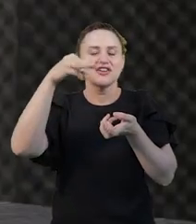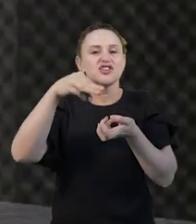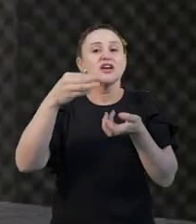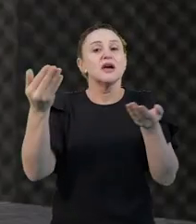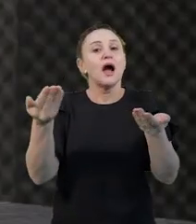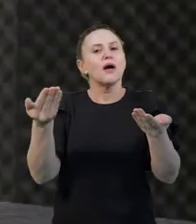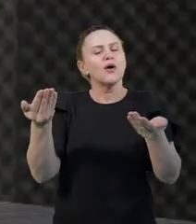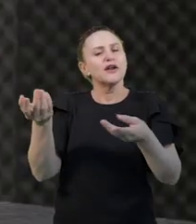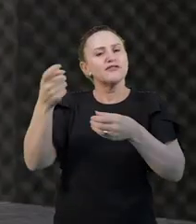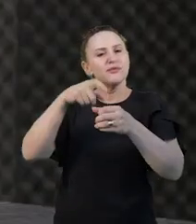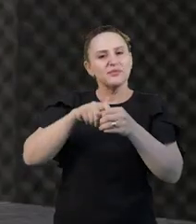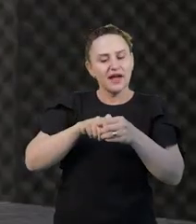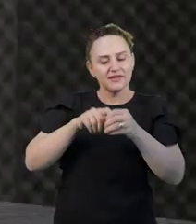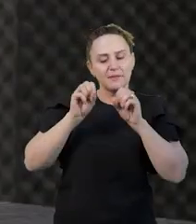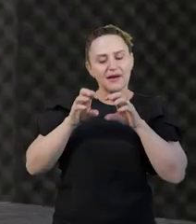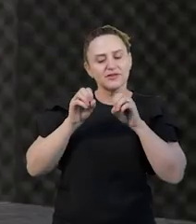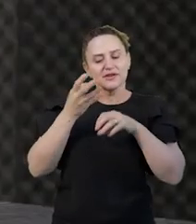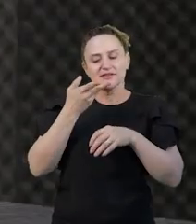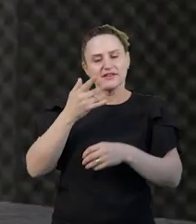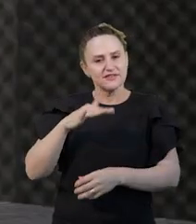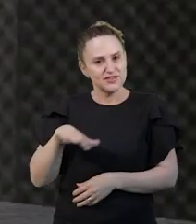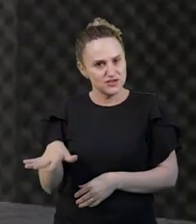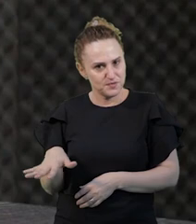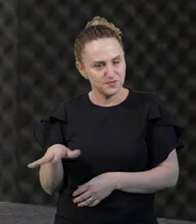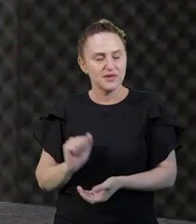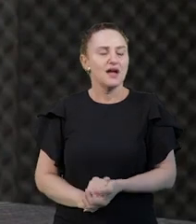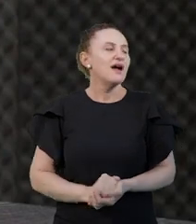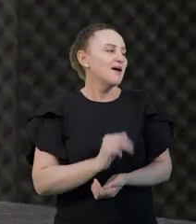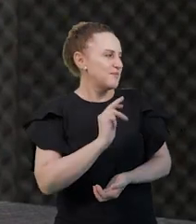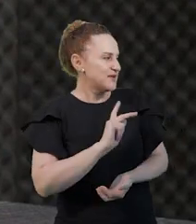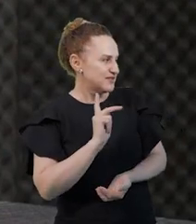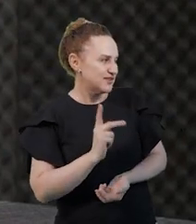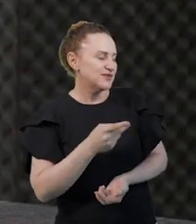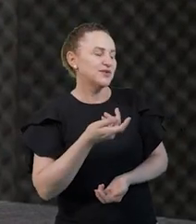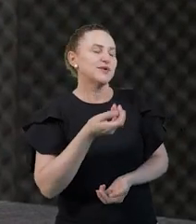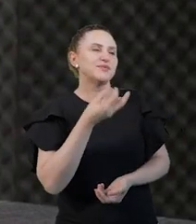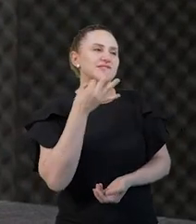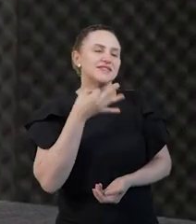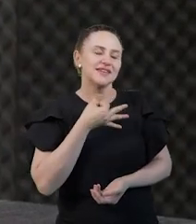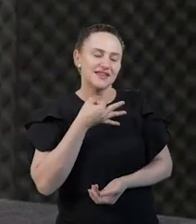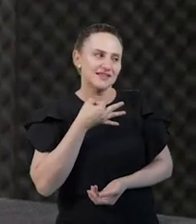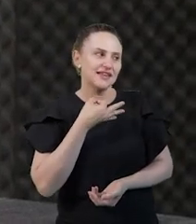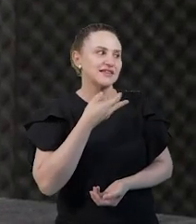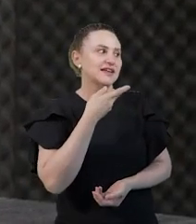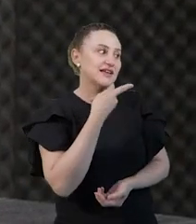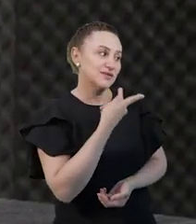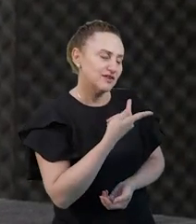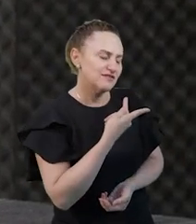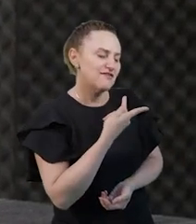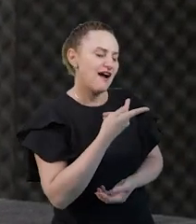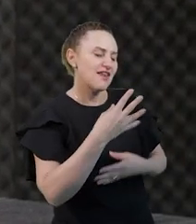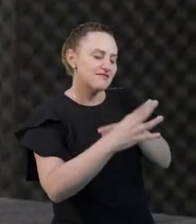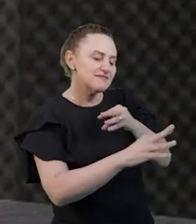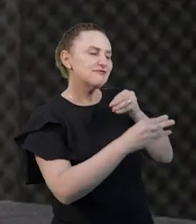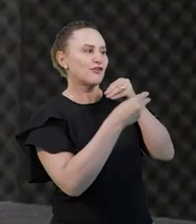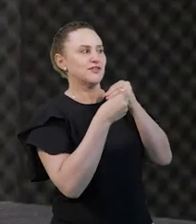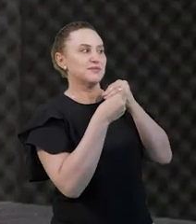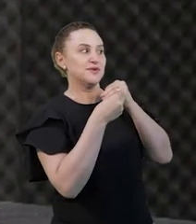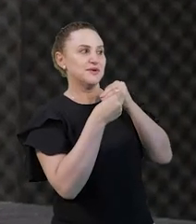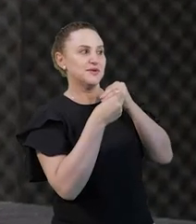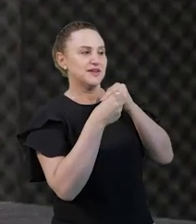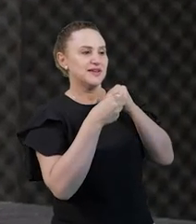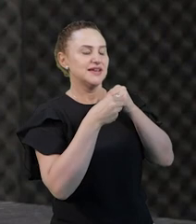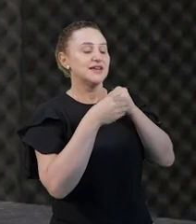Professor, com certeza a sua fala trará muitas contribuições para a nossa formação e como então